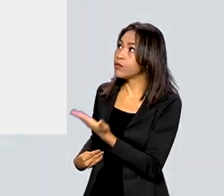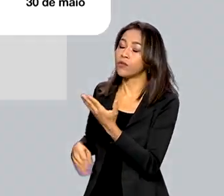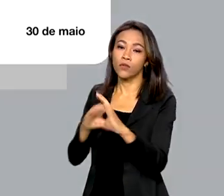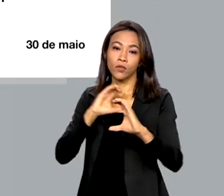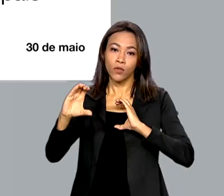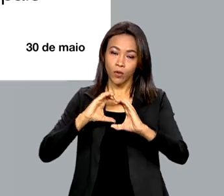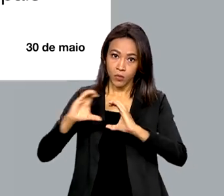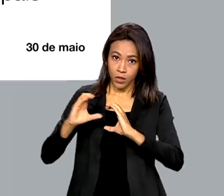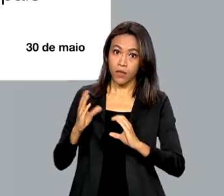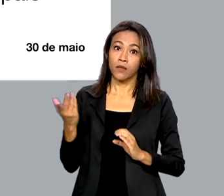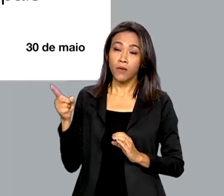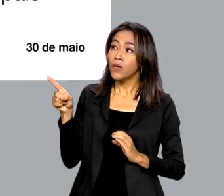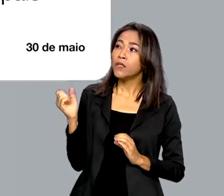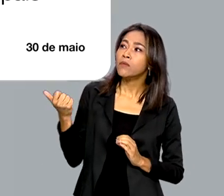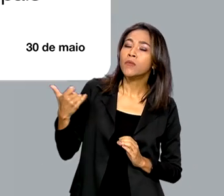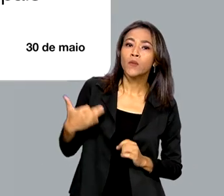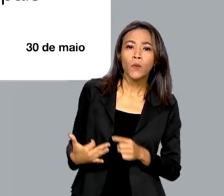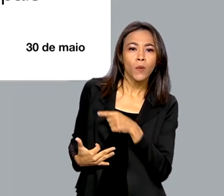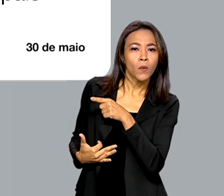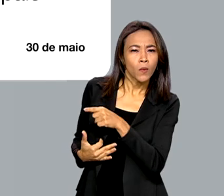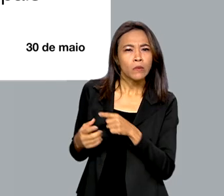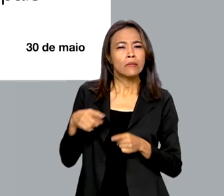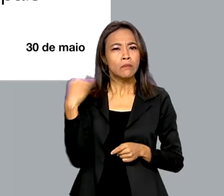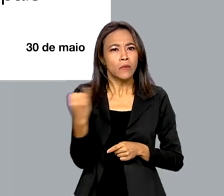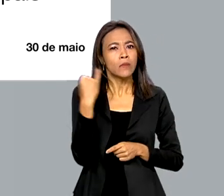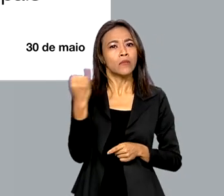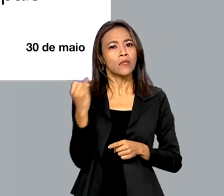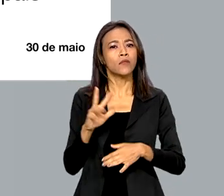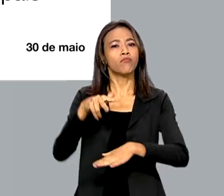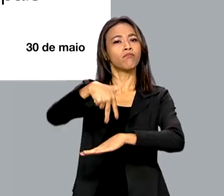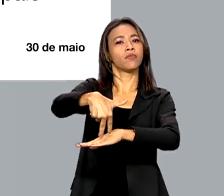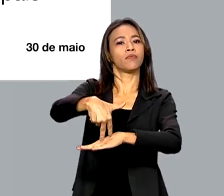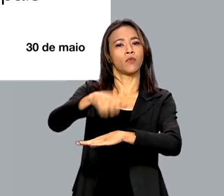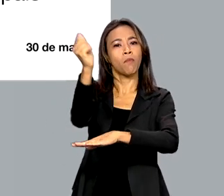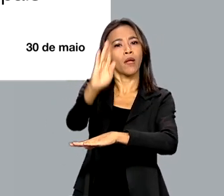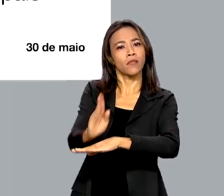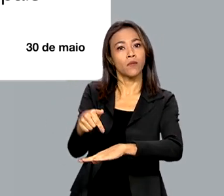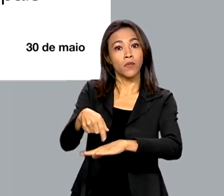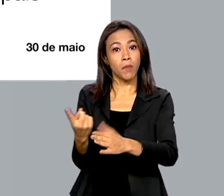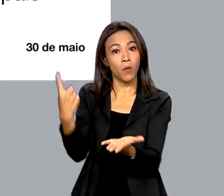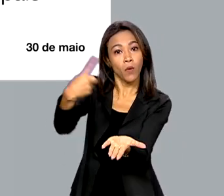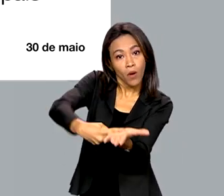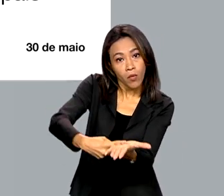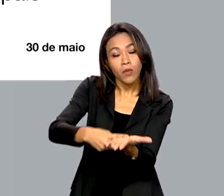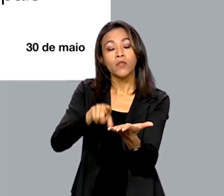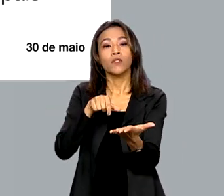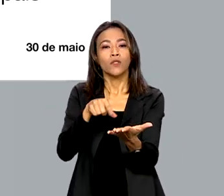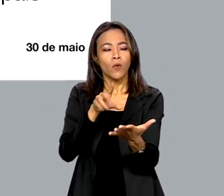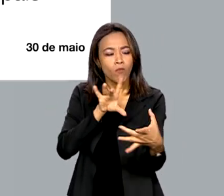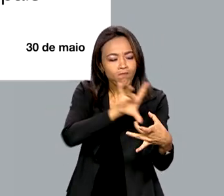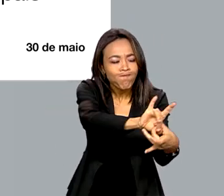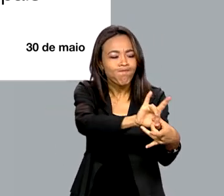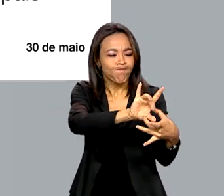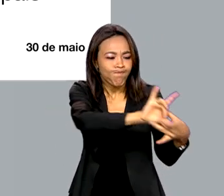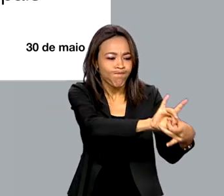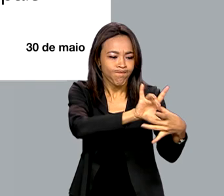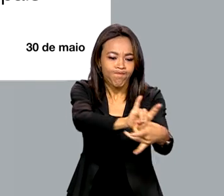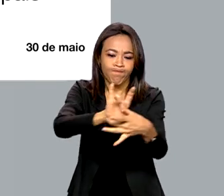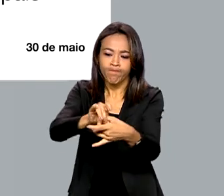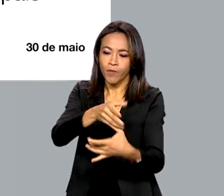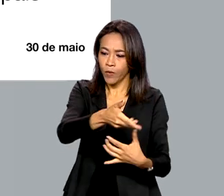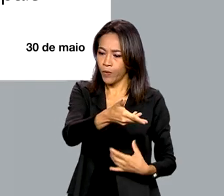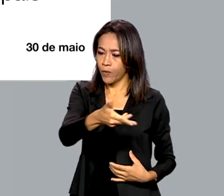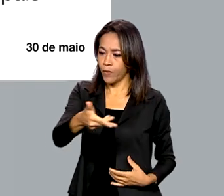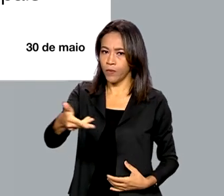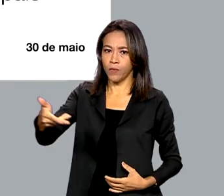Paulo Pimenta, ele falou sobre o protagonismo do Brasil e também o compromisso do país em fortalecer as relações com os demais líderes da